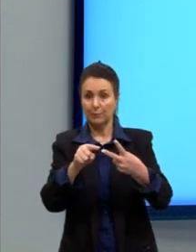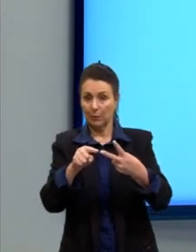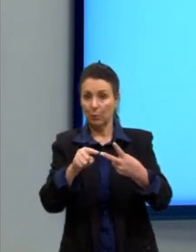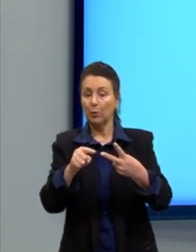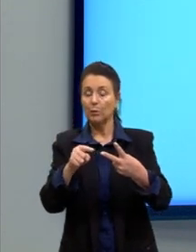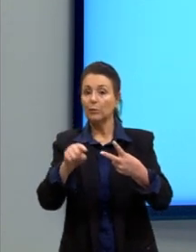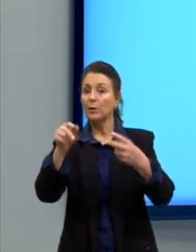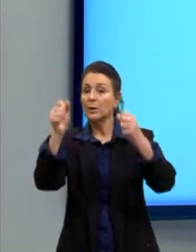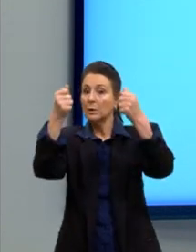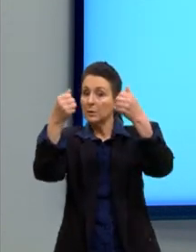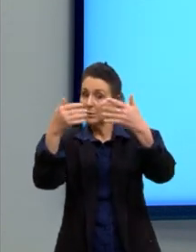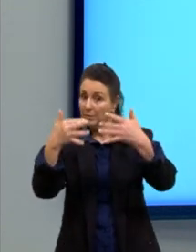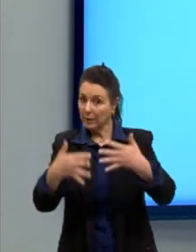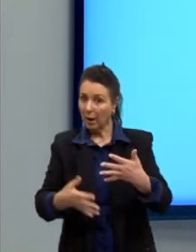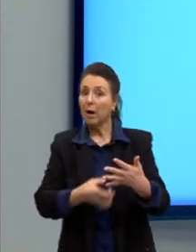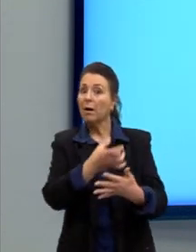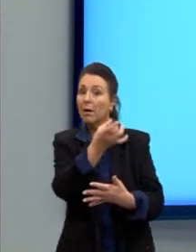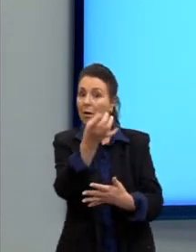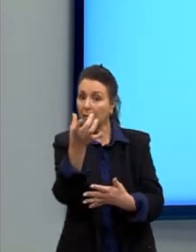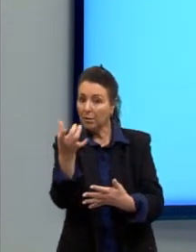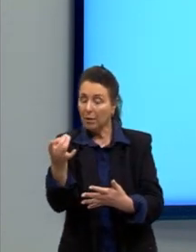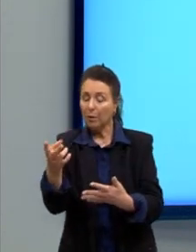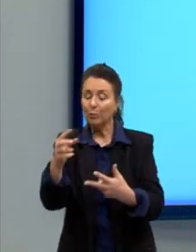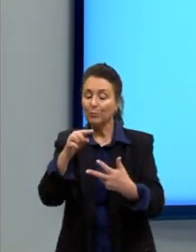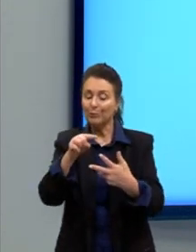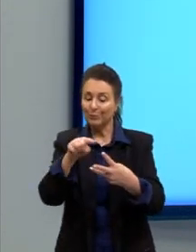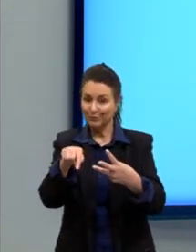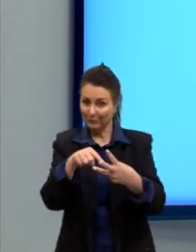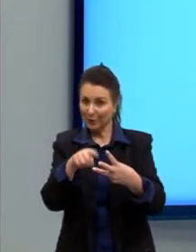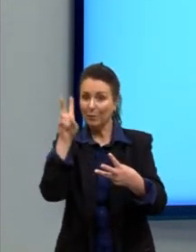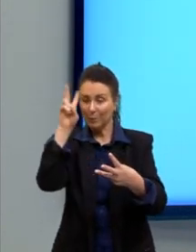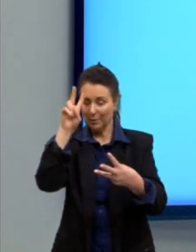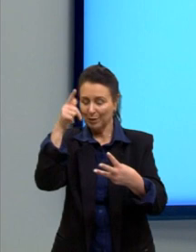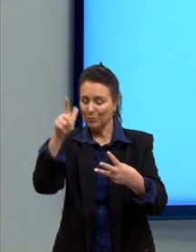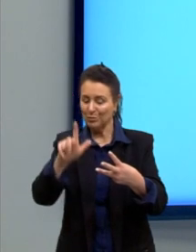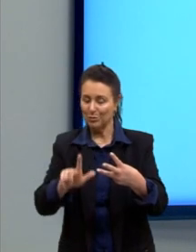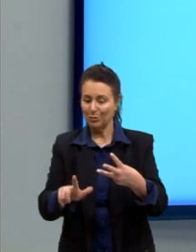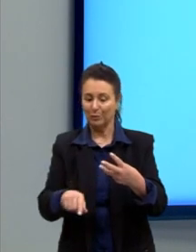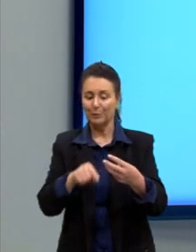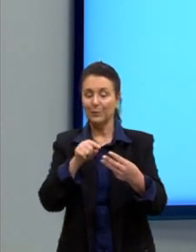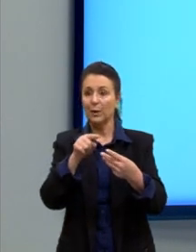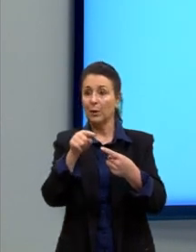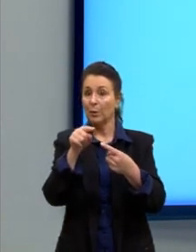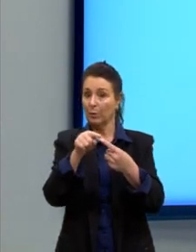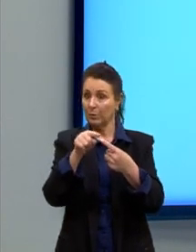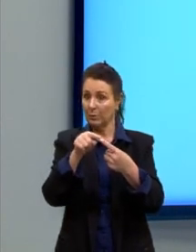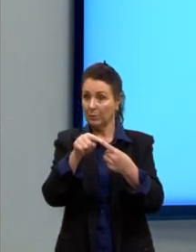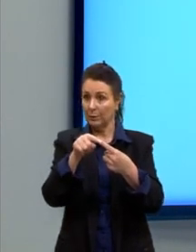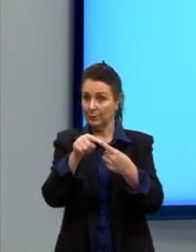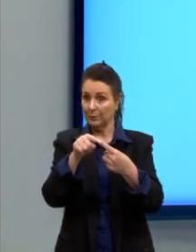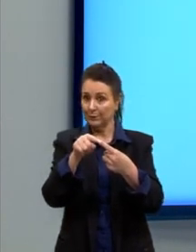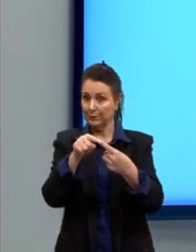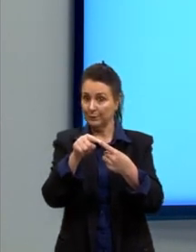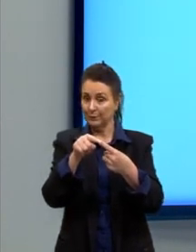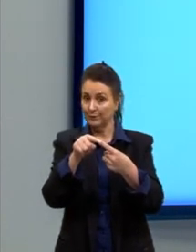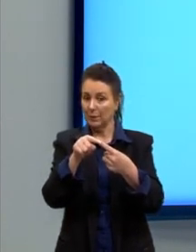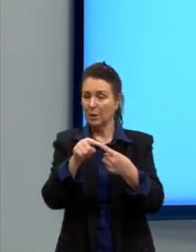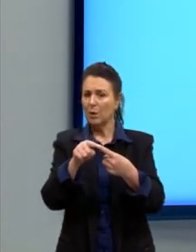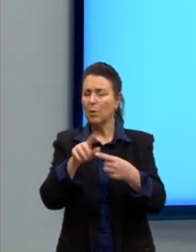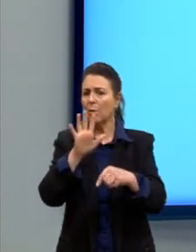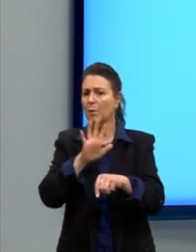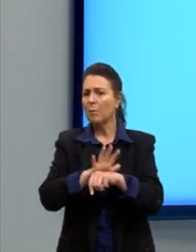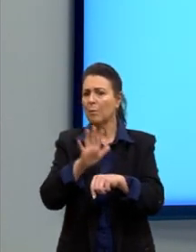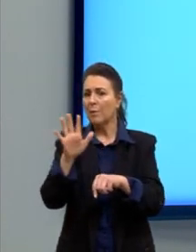casos, nós vamos relembrar o que significa cada um desses termos, né? O primeiro, então, e aquele que é mais